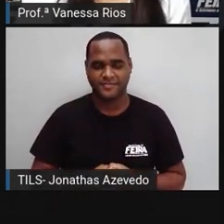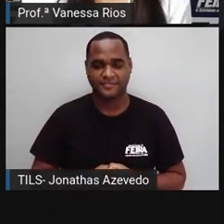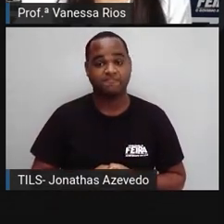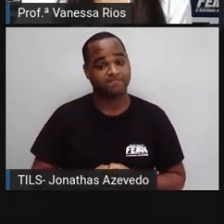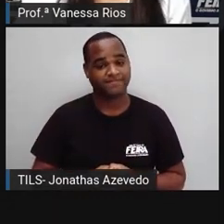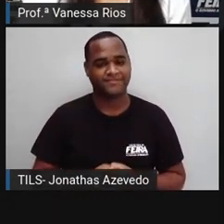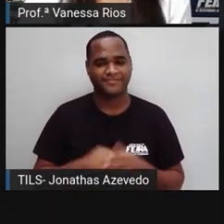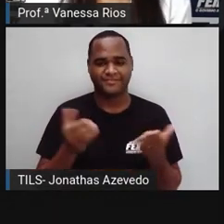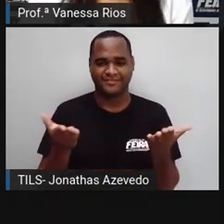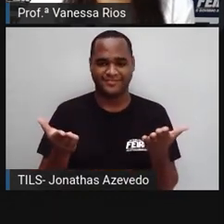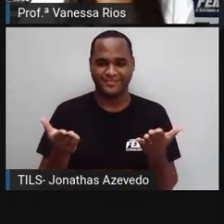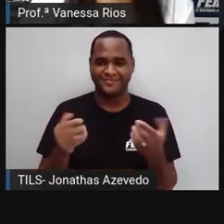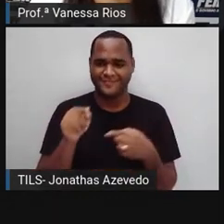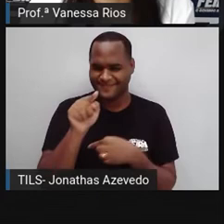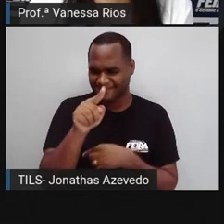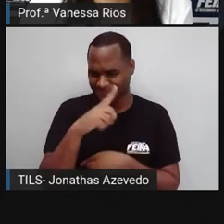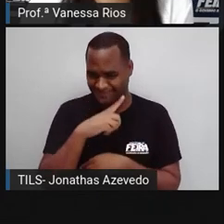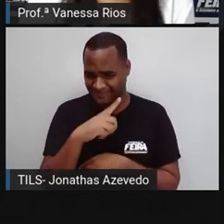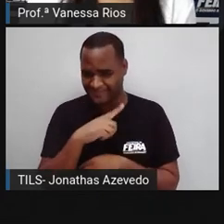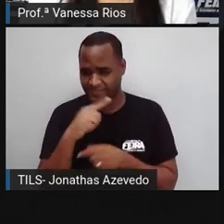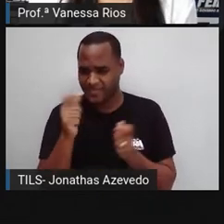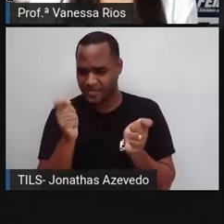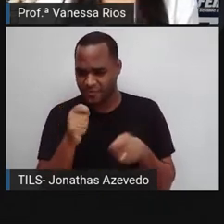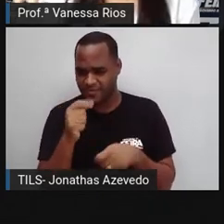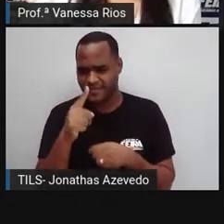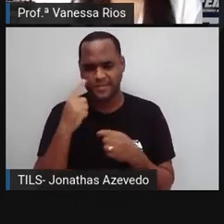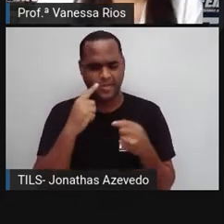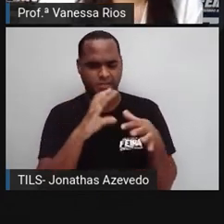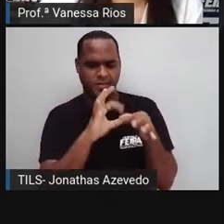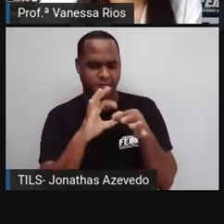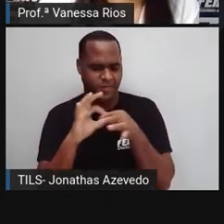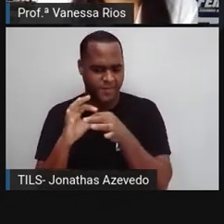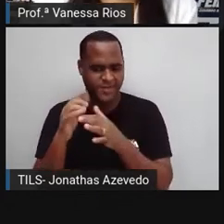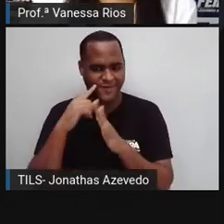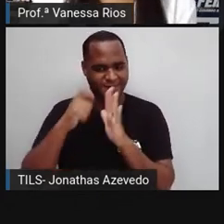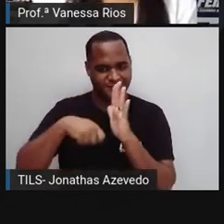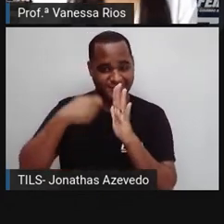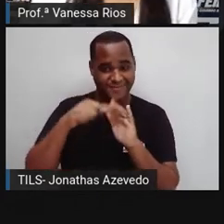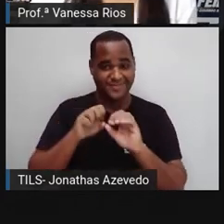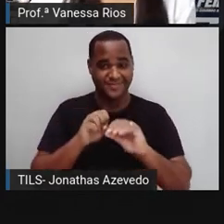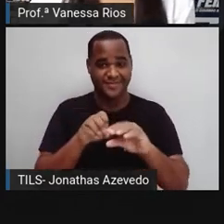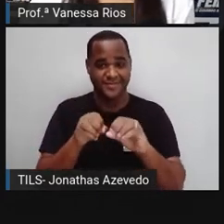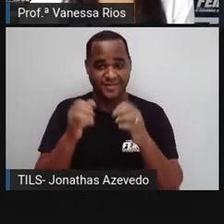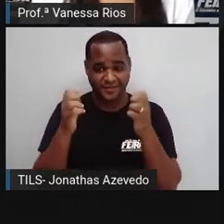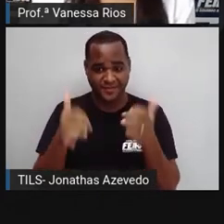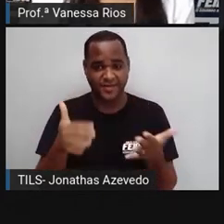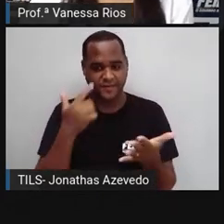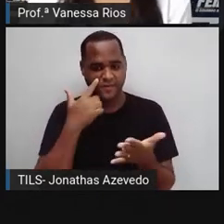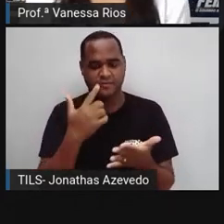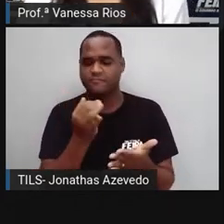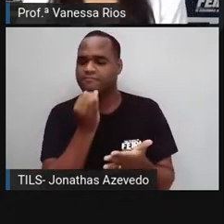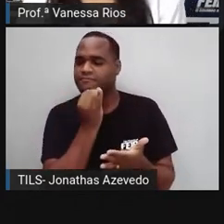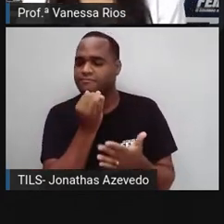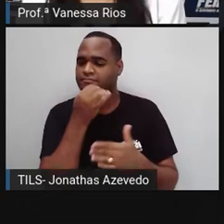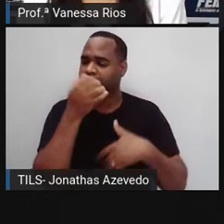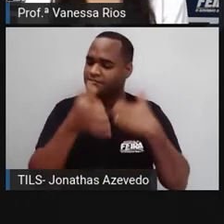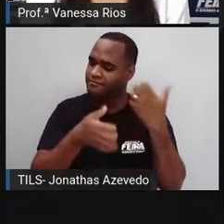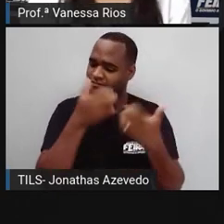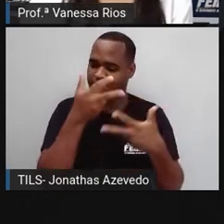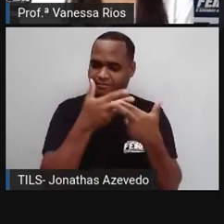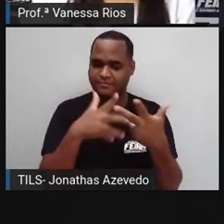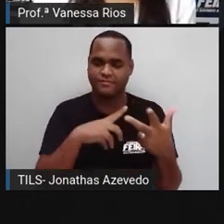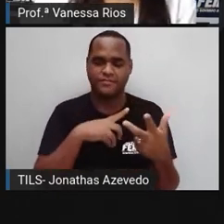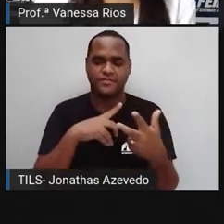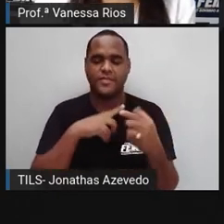Mas aí você, né? Já que a gente está aí na nossa videoaula, né? E já viu aí vários exemplos fora do Brasil e